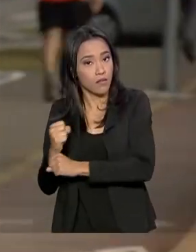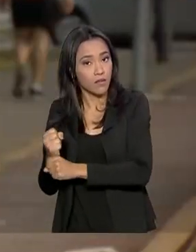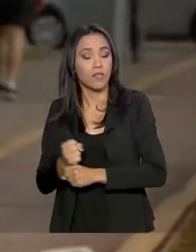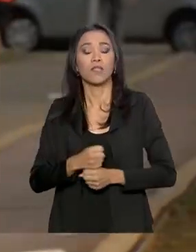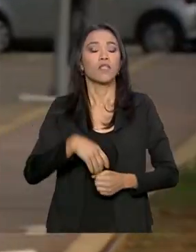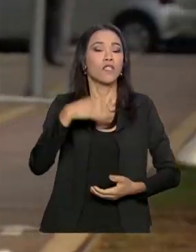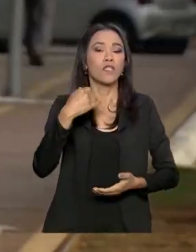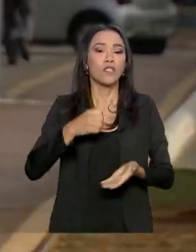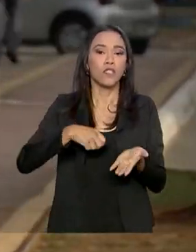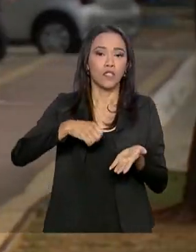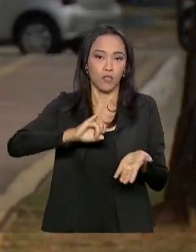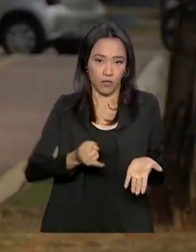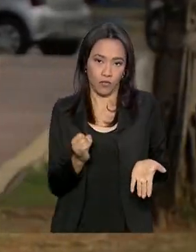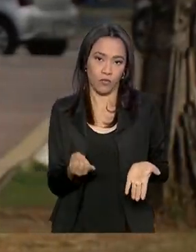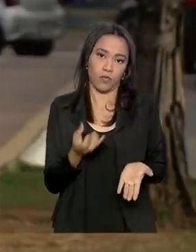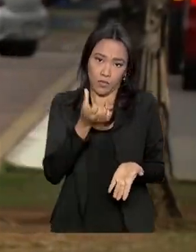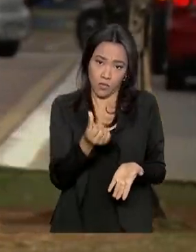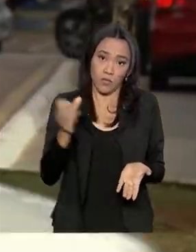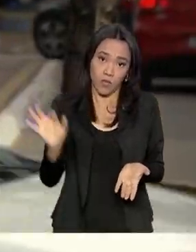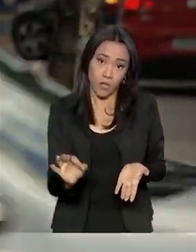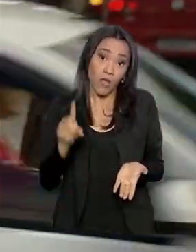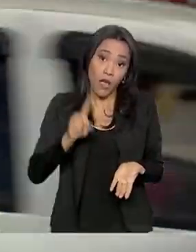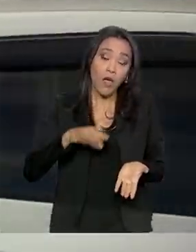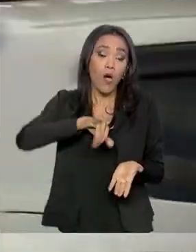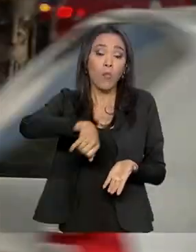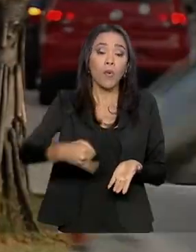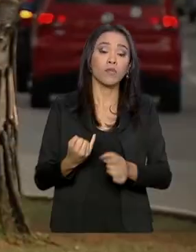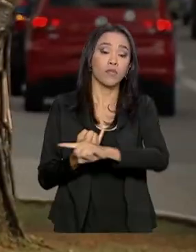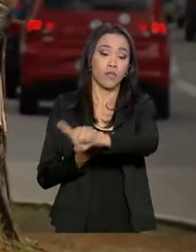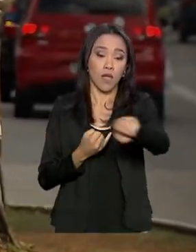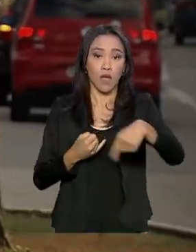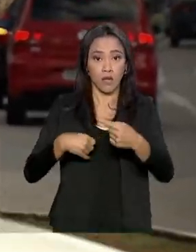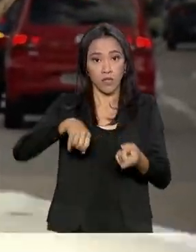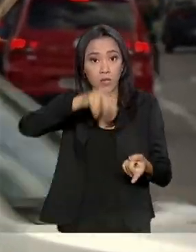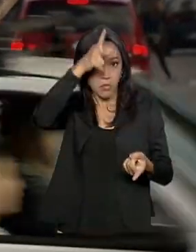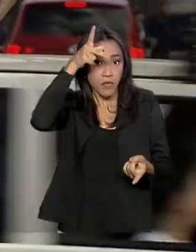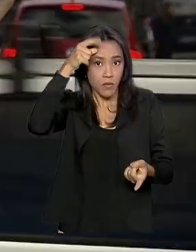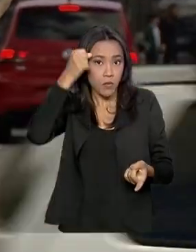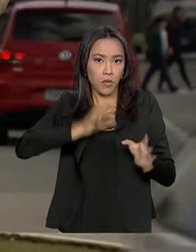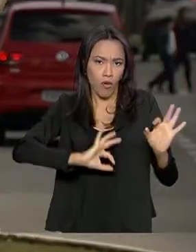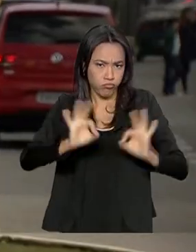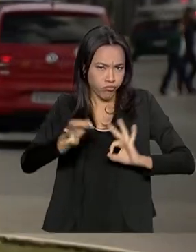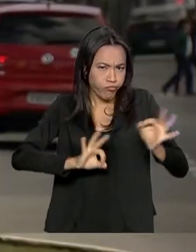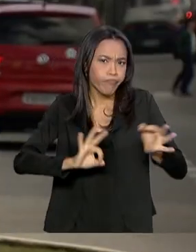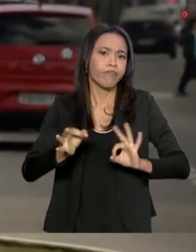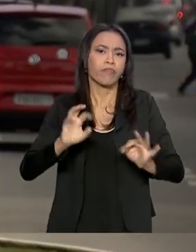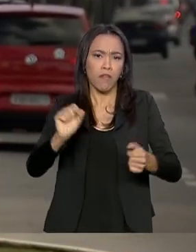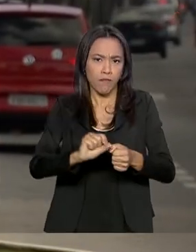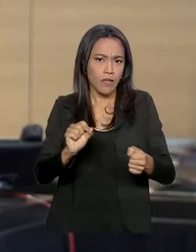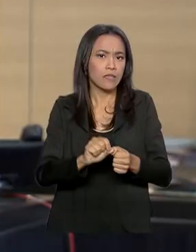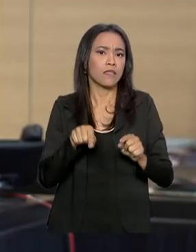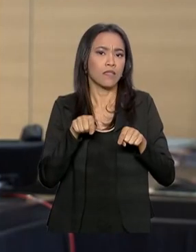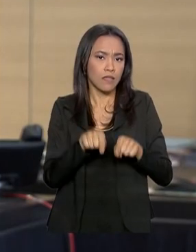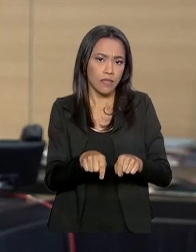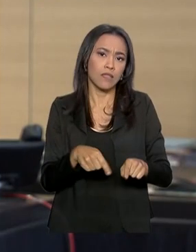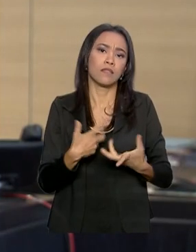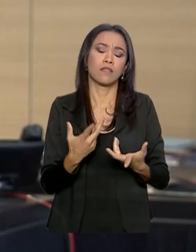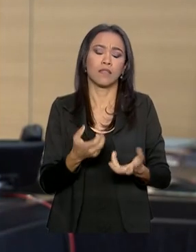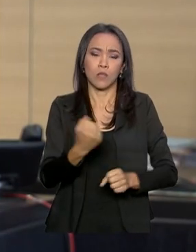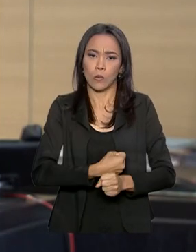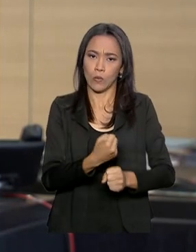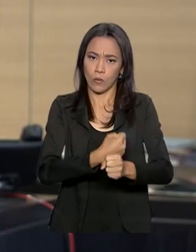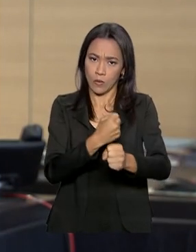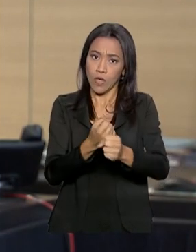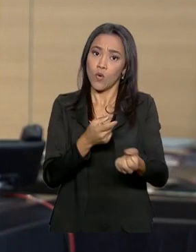6%. Então é uma possibilidade que as prefeituras que estão com as contas em dia possam realmente fazer investimentos de um vulto maior, com um investimento